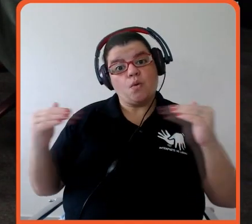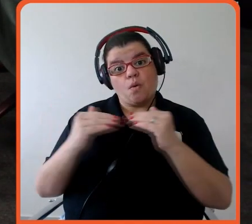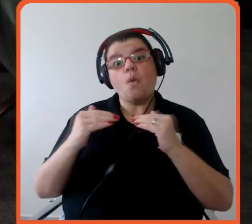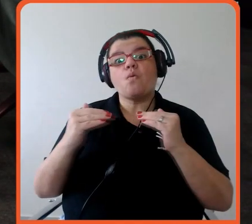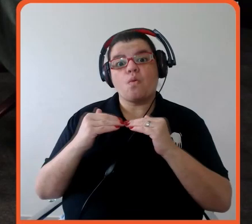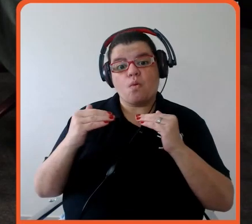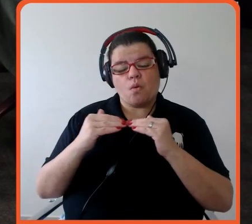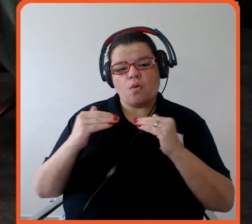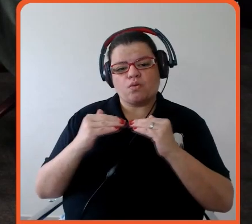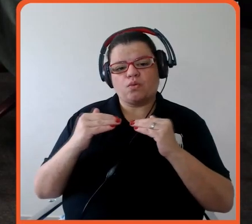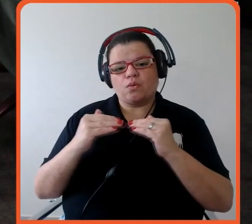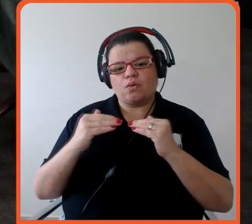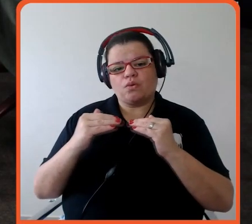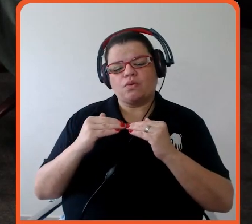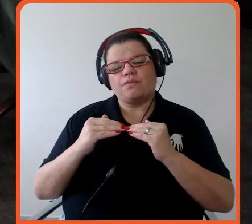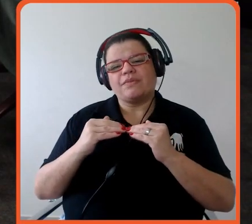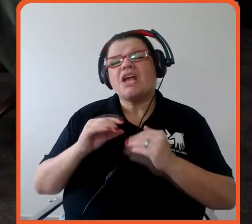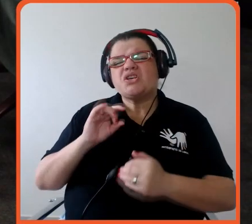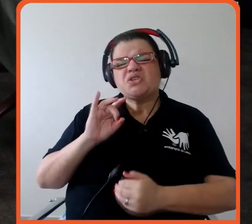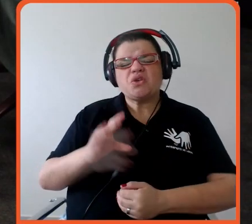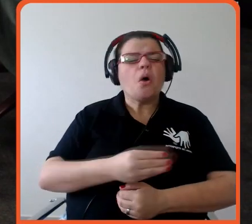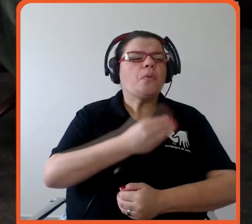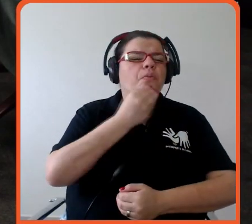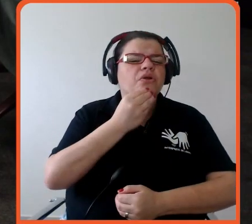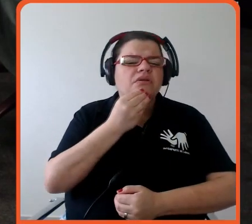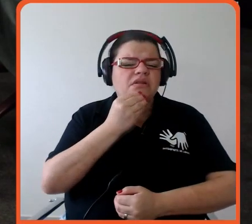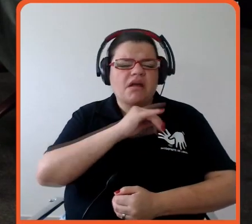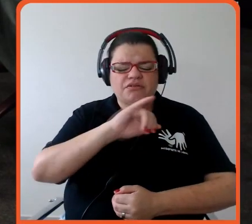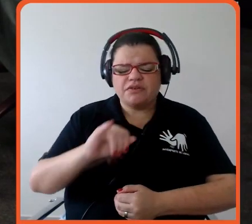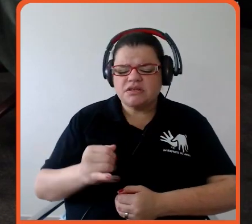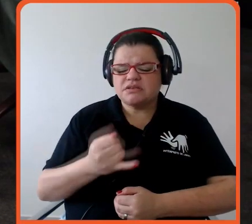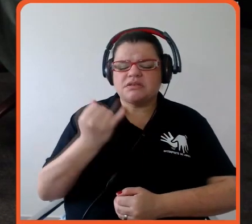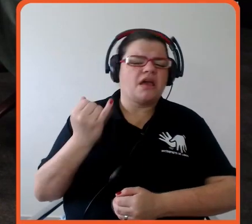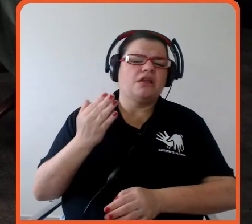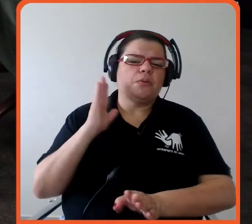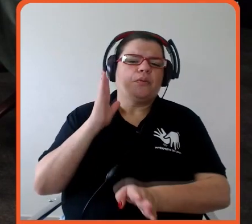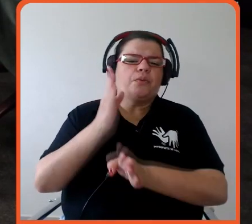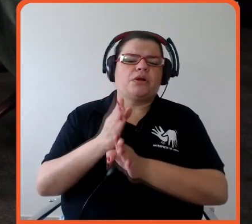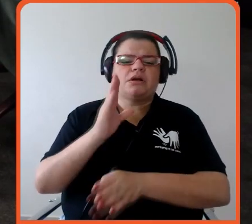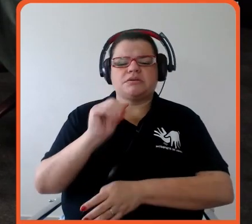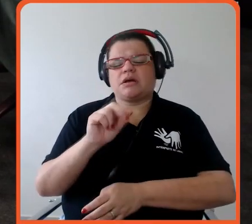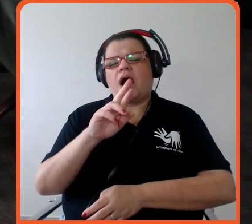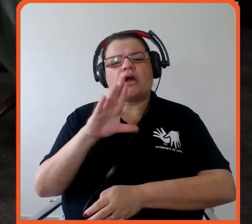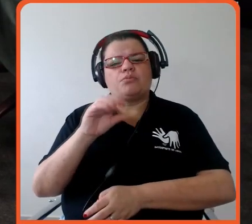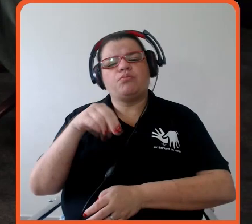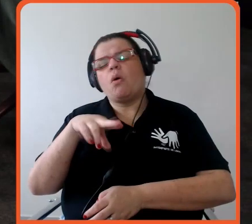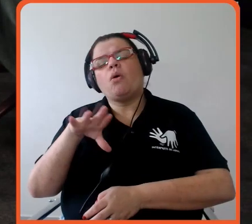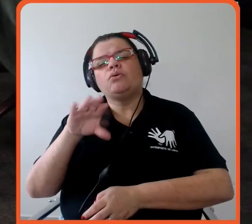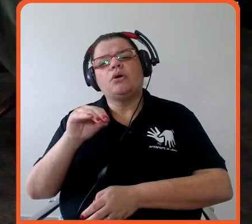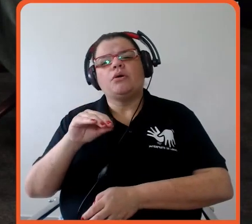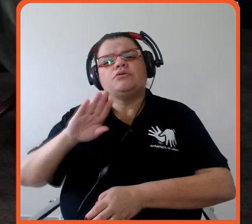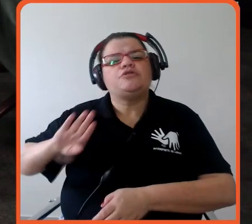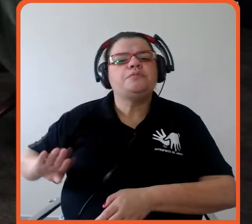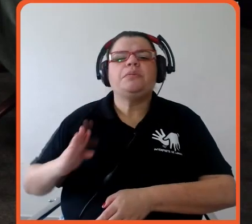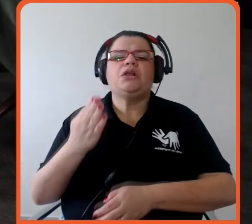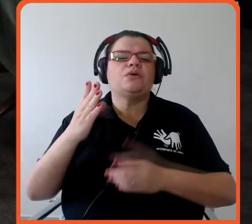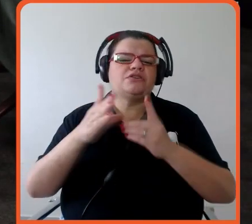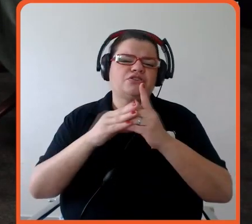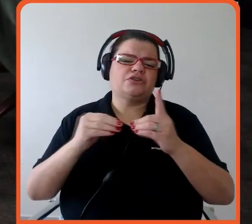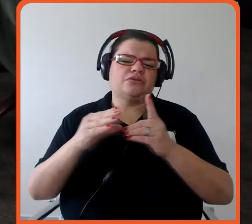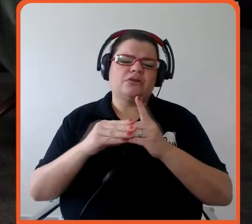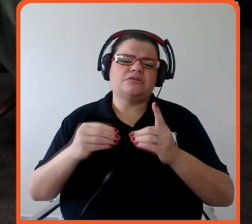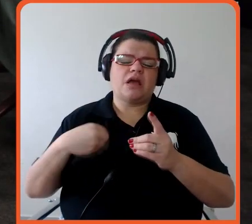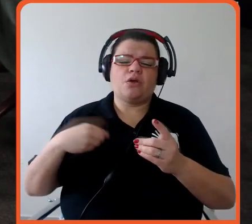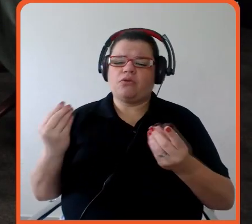pelo lado da oportunidade financeira, do crédito carbônio, assim por diante, dos bilhões de dólares, etc., eu já torço nisso, porque eu acho que